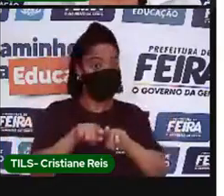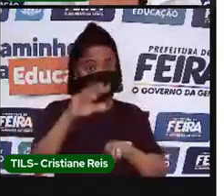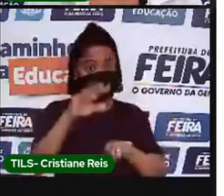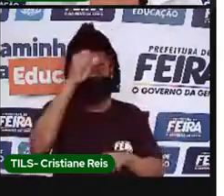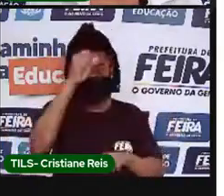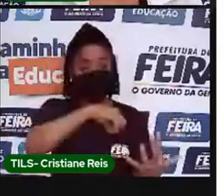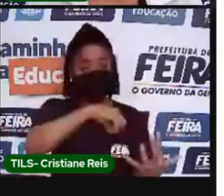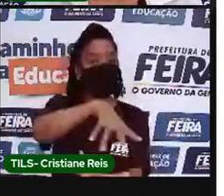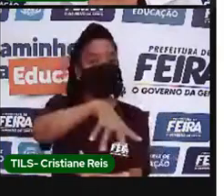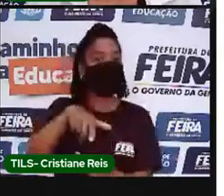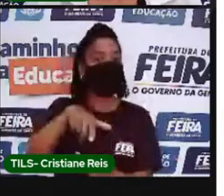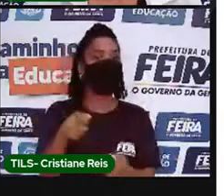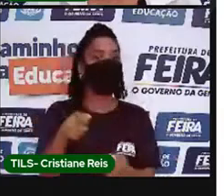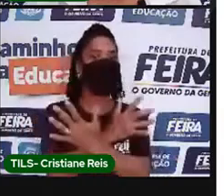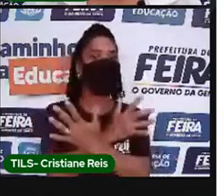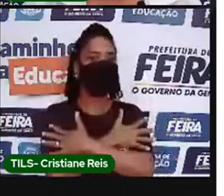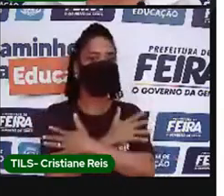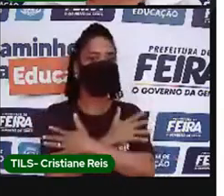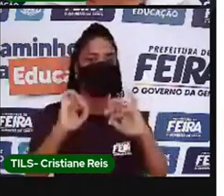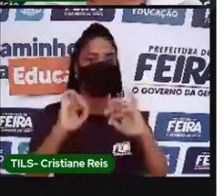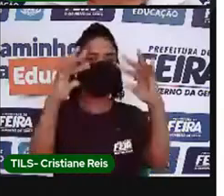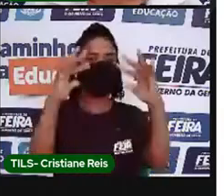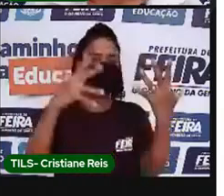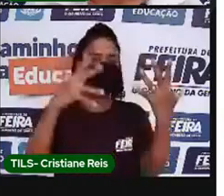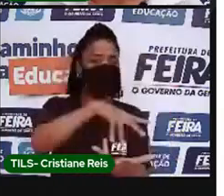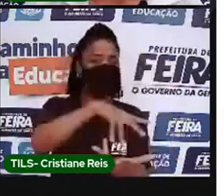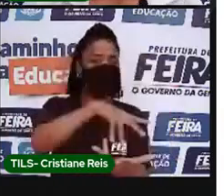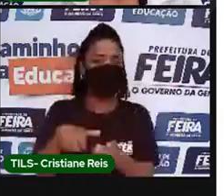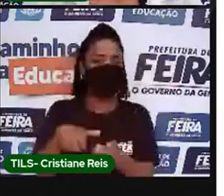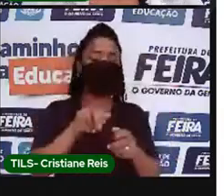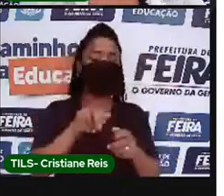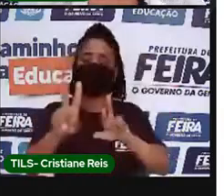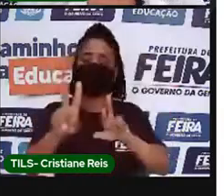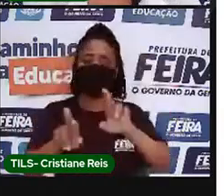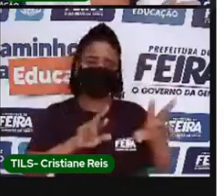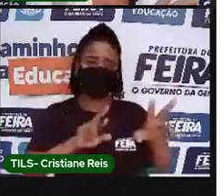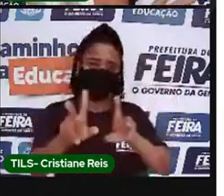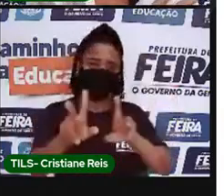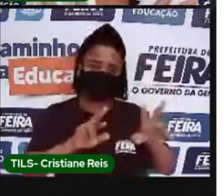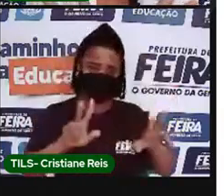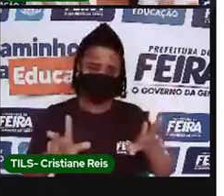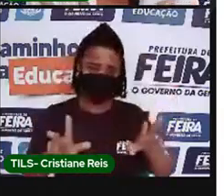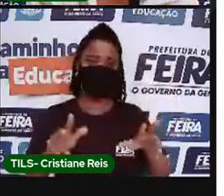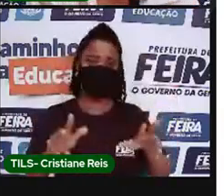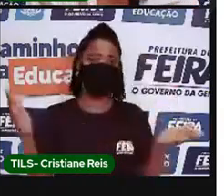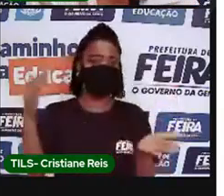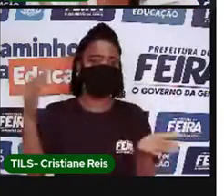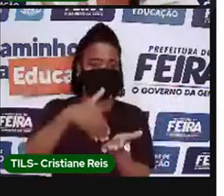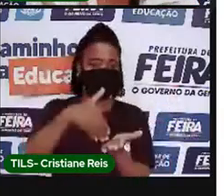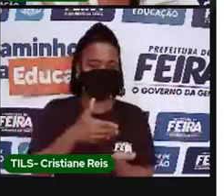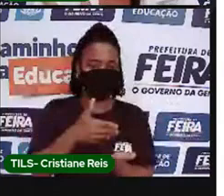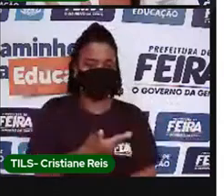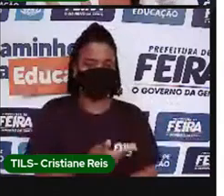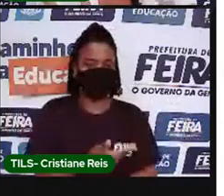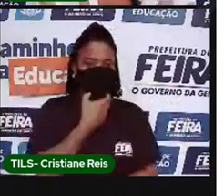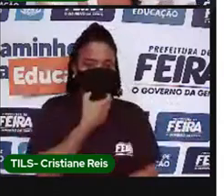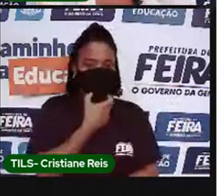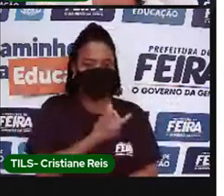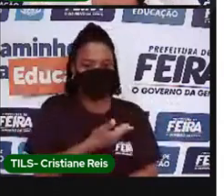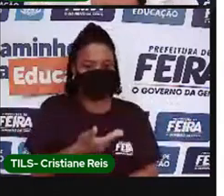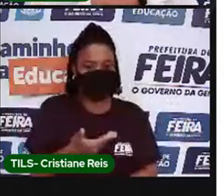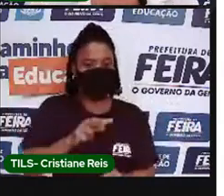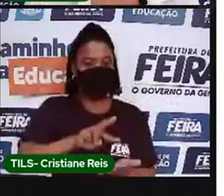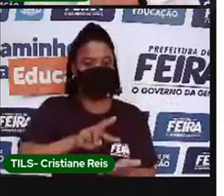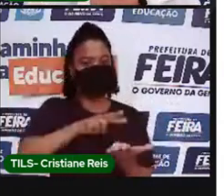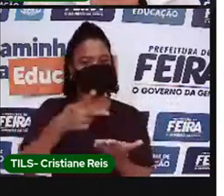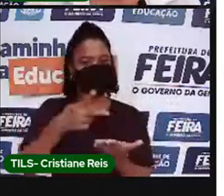E por fim, meus queridos estudantes, a grande big hug. Um grande abraço para